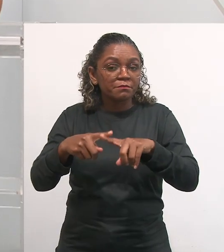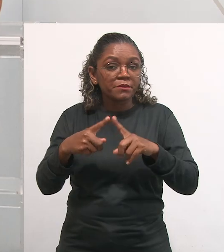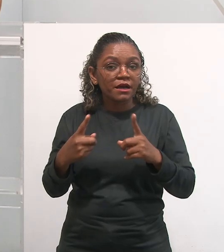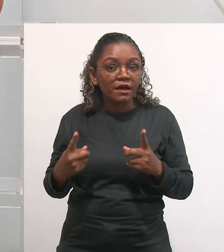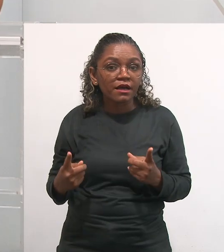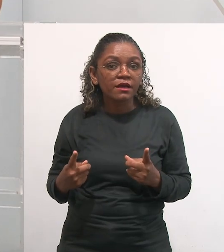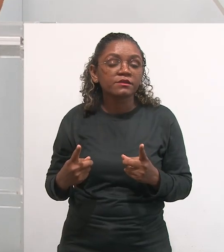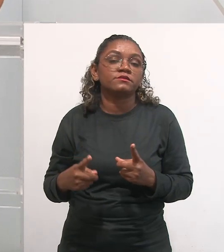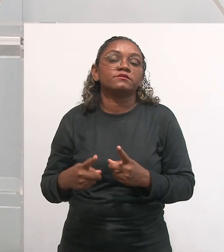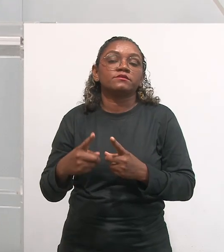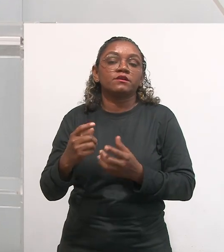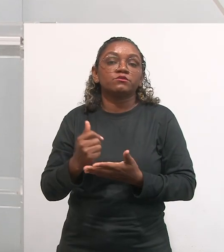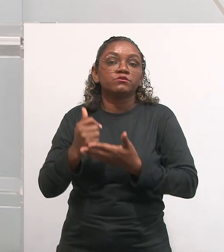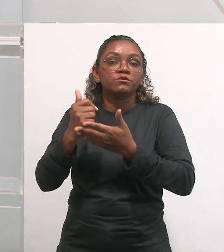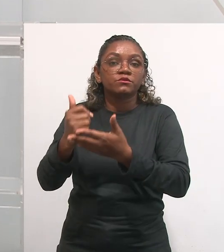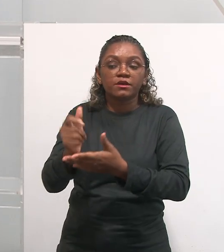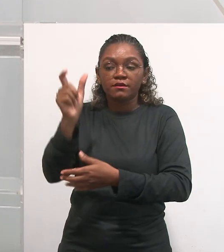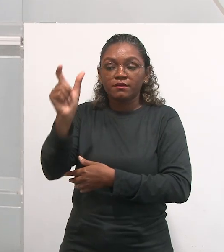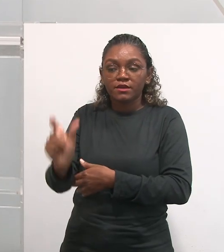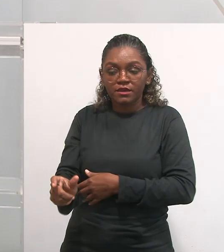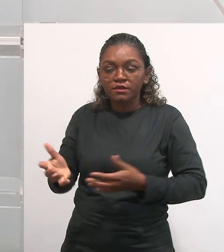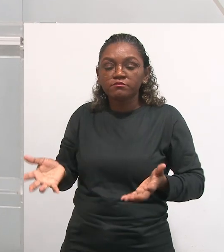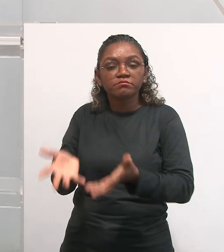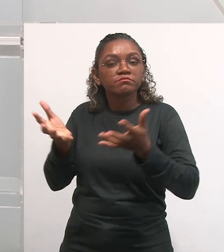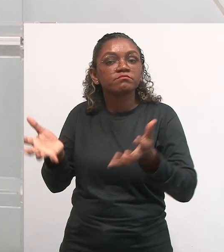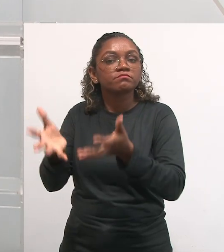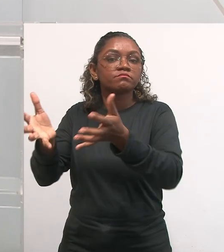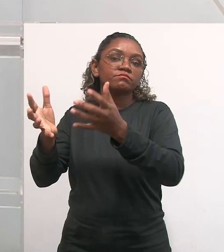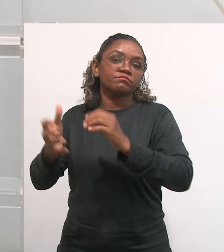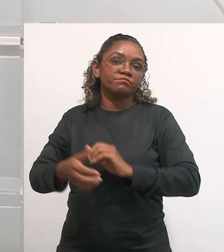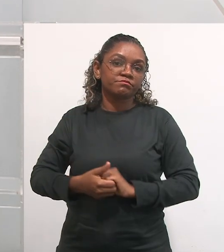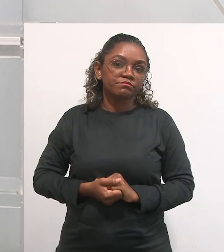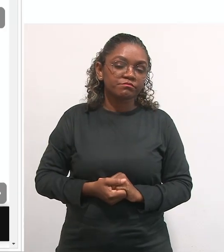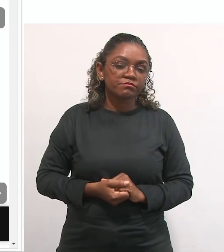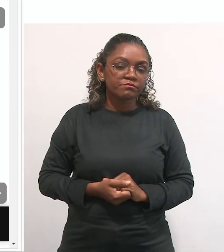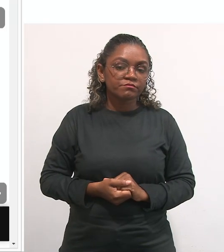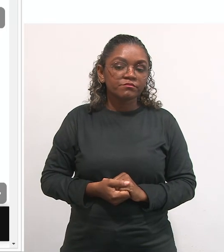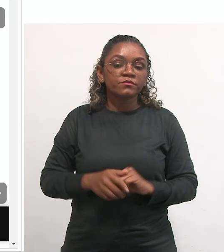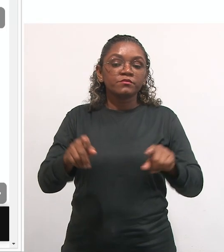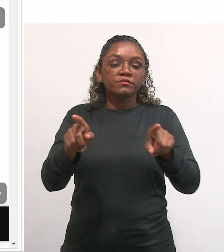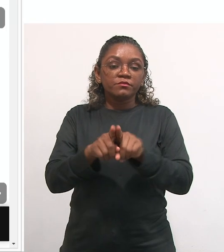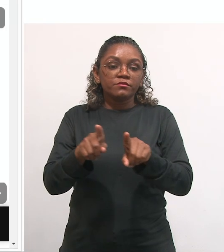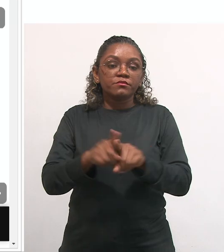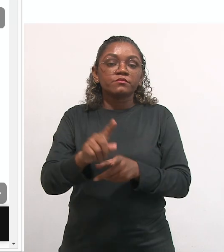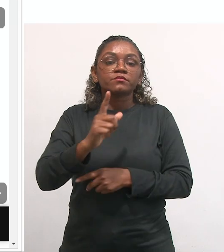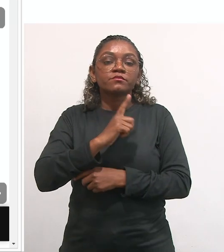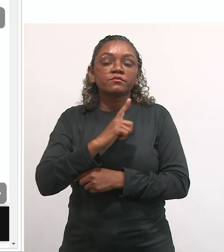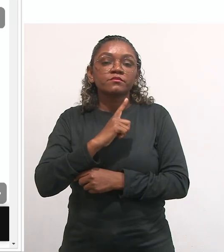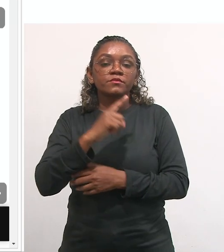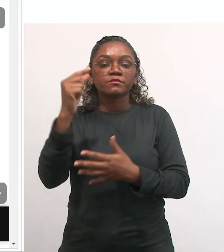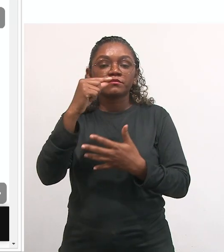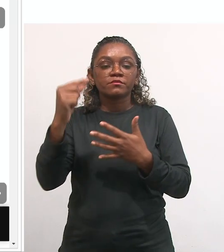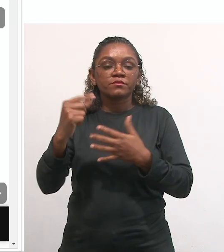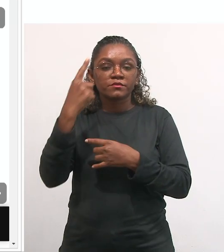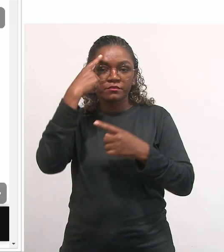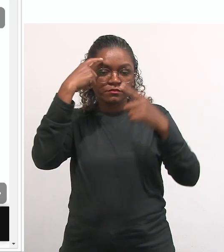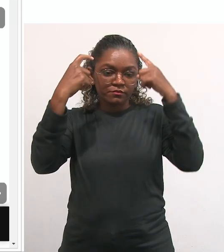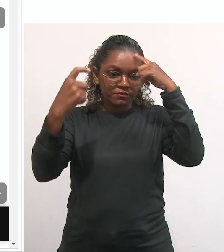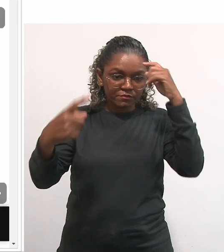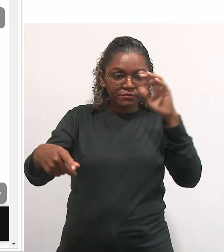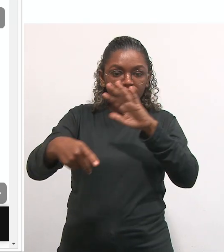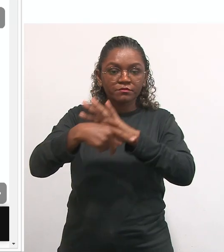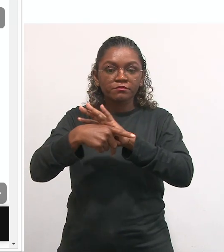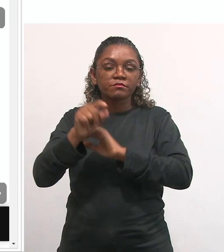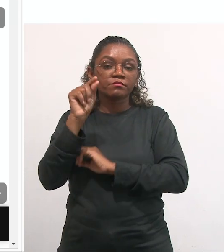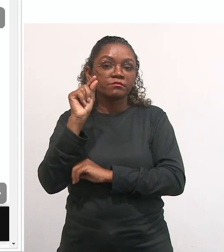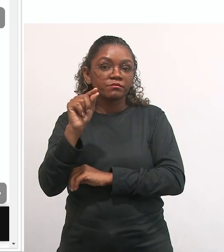processo para que ele seja potencializado. Certo? E, mais adiante, então, a gente tem aqui algumas ideias